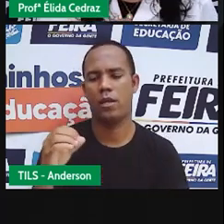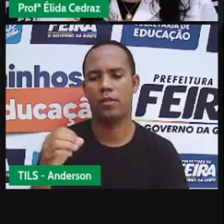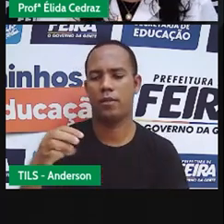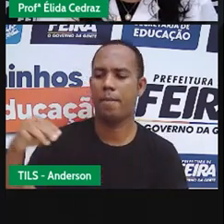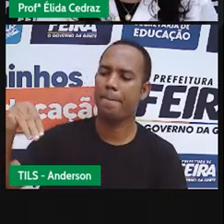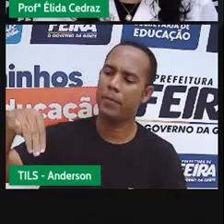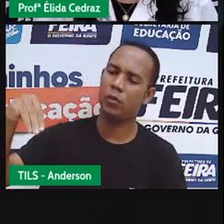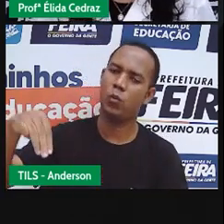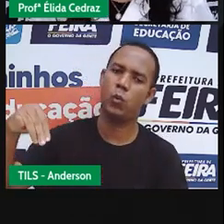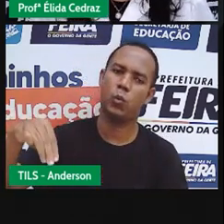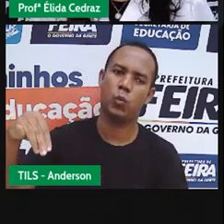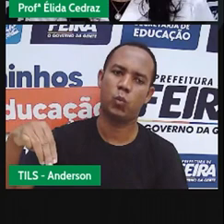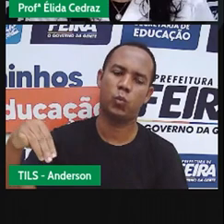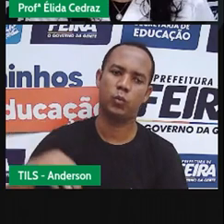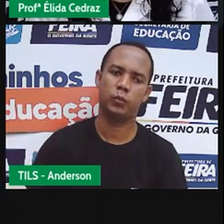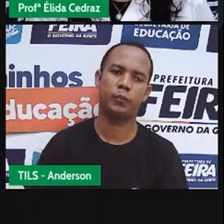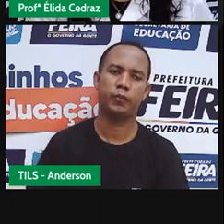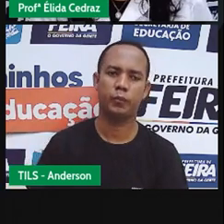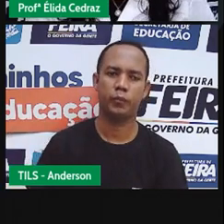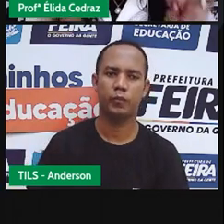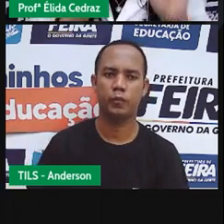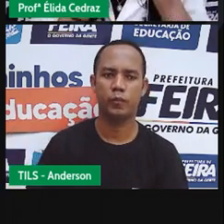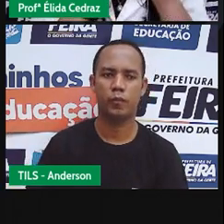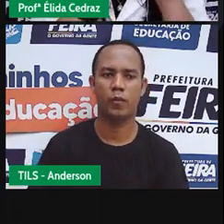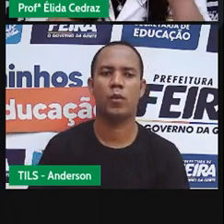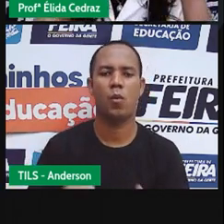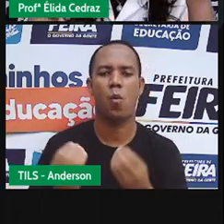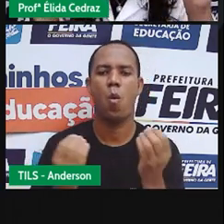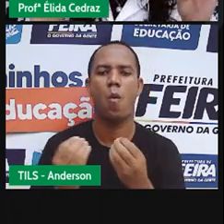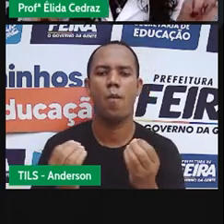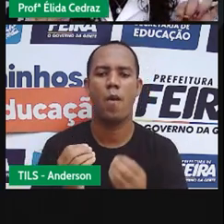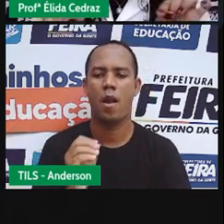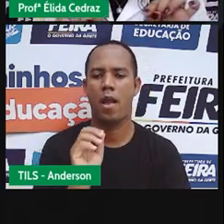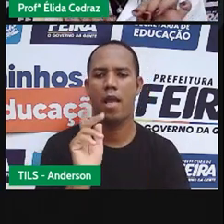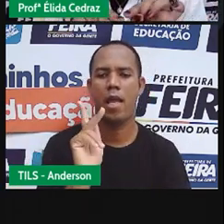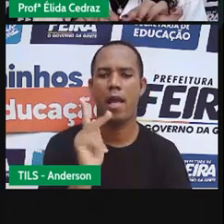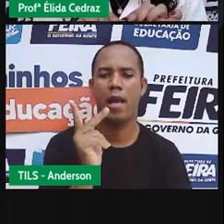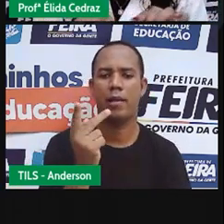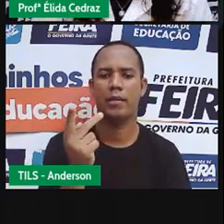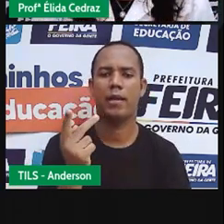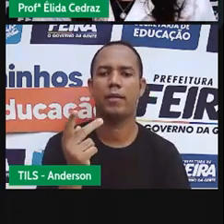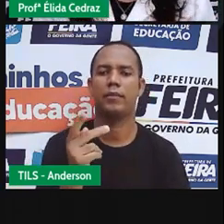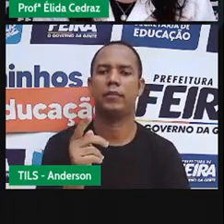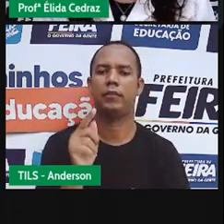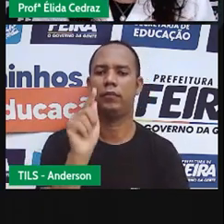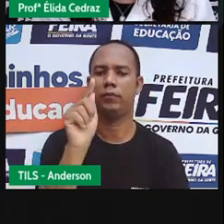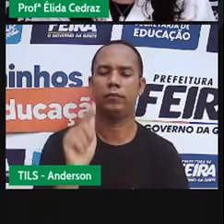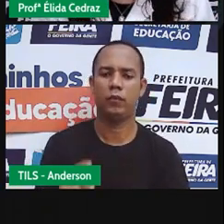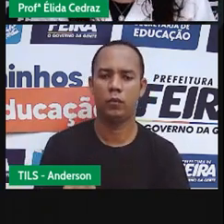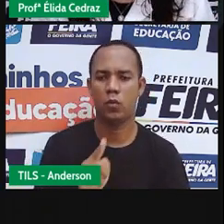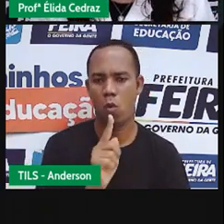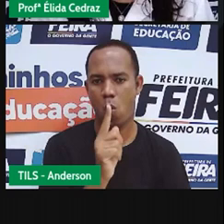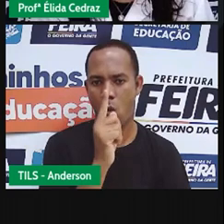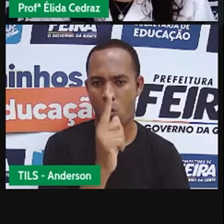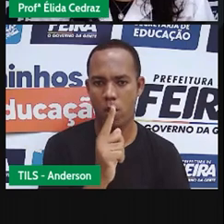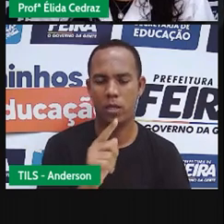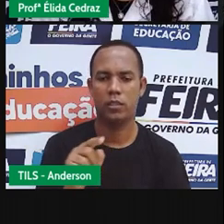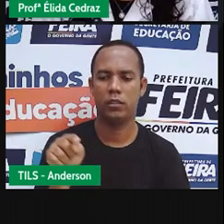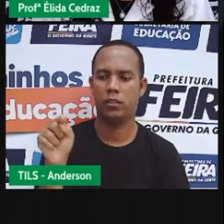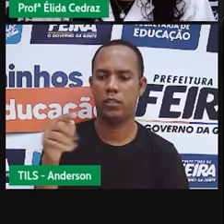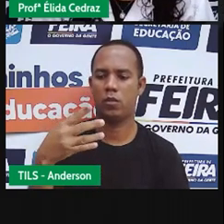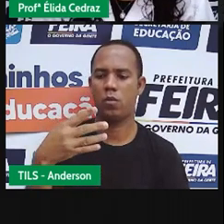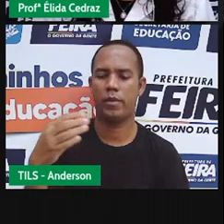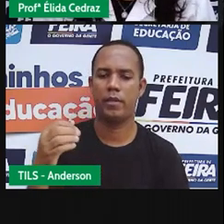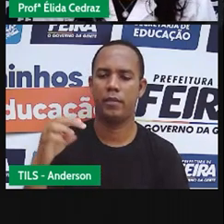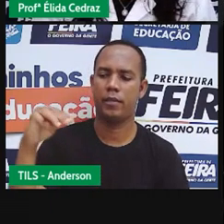Dessa forma, a gente só pode utilizar na hora de preencher a atividade dentro de um relógio digital.